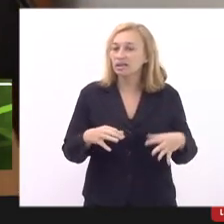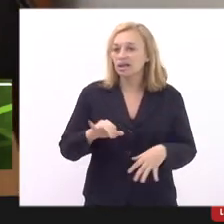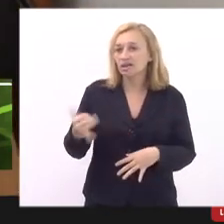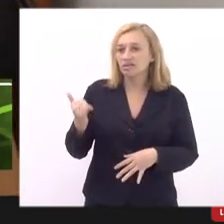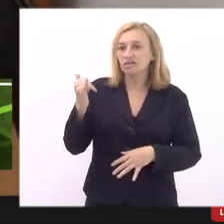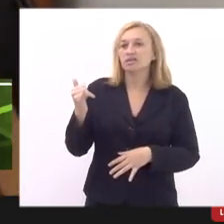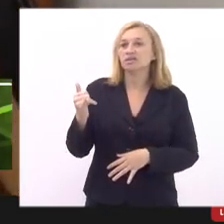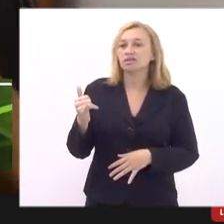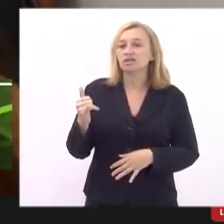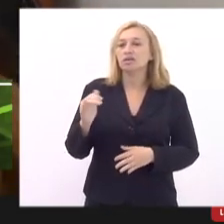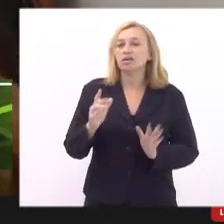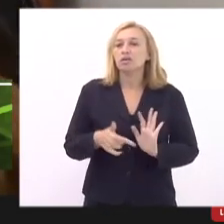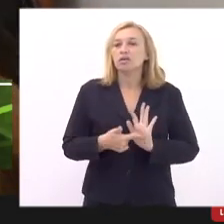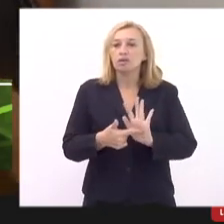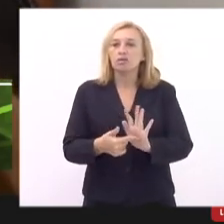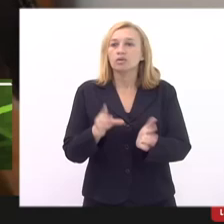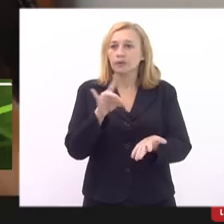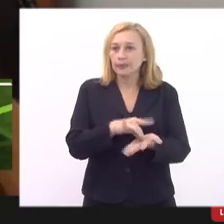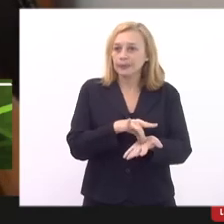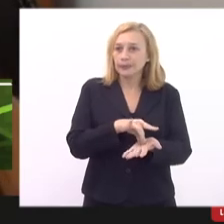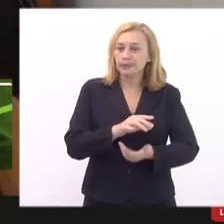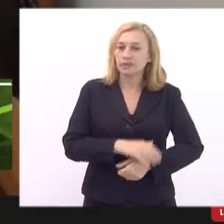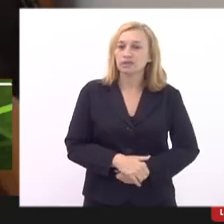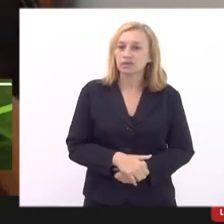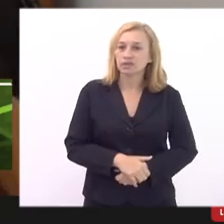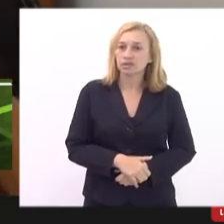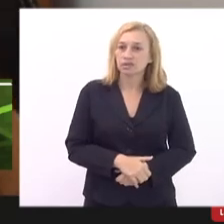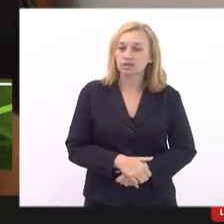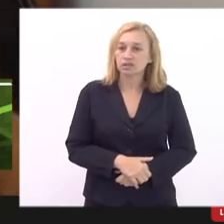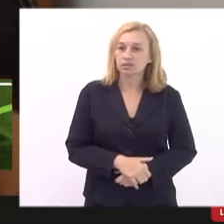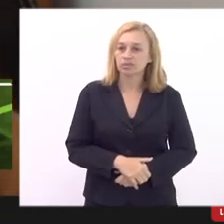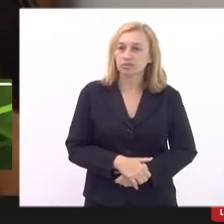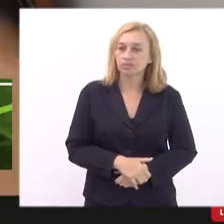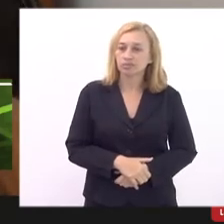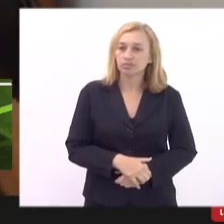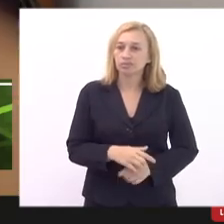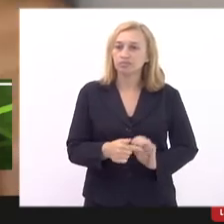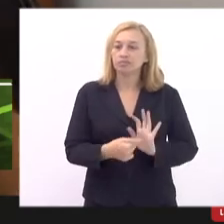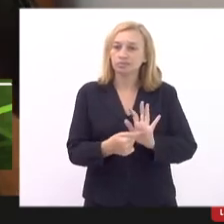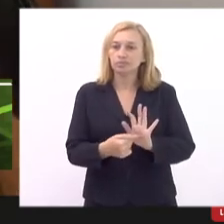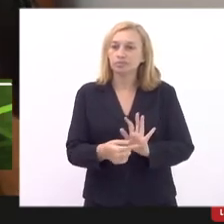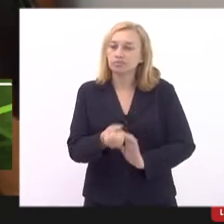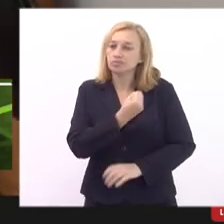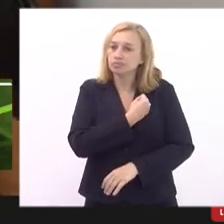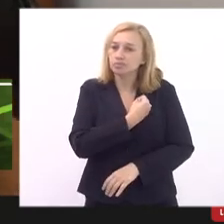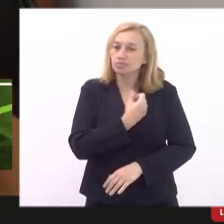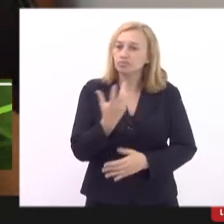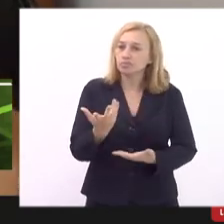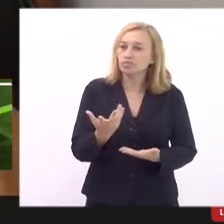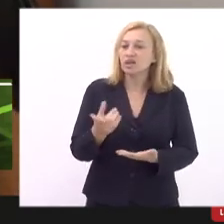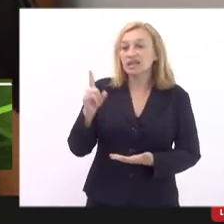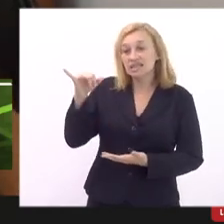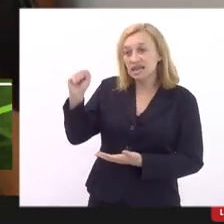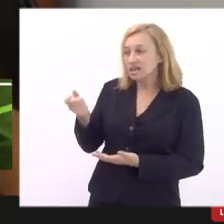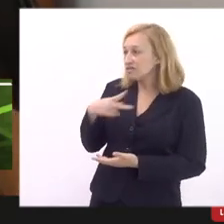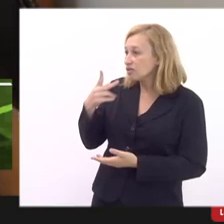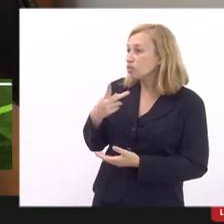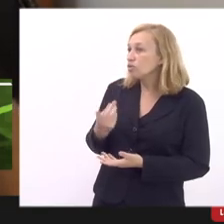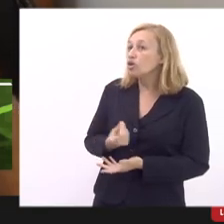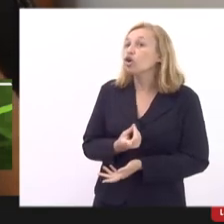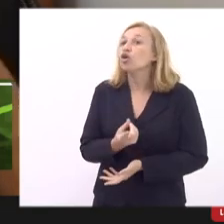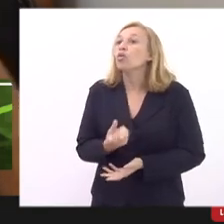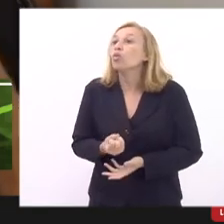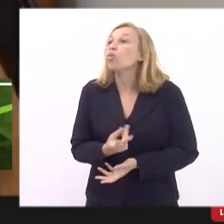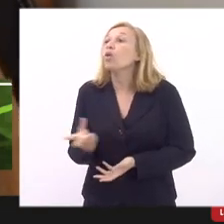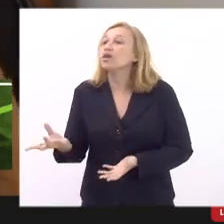alimentos é uma realidade os estudantes colocaram os dados aí a Serinha colocou o quanto que ela gasta não tem mágica